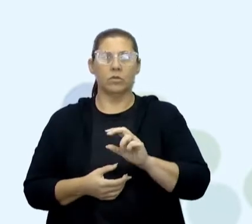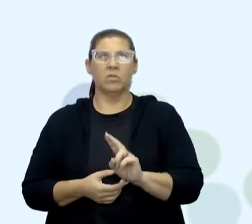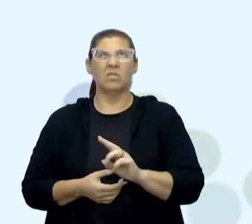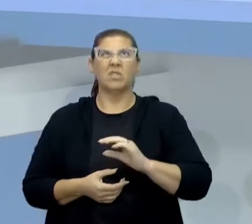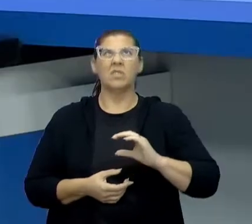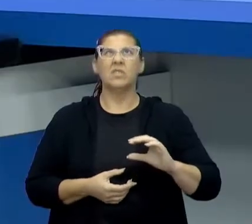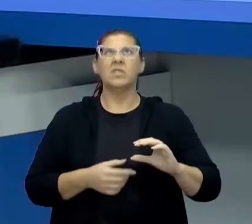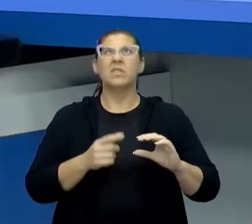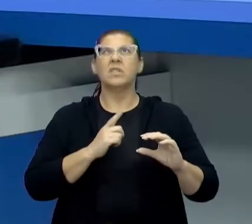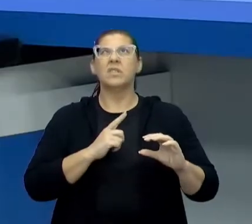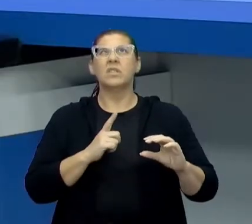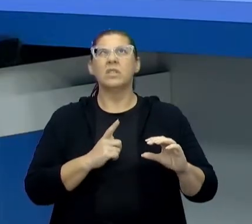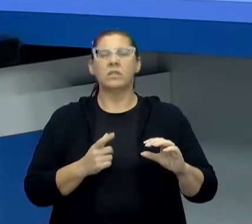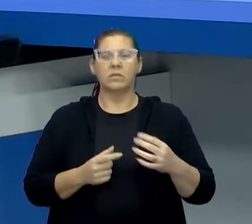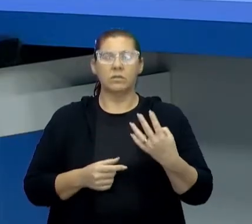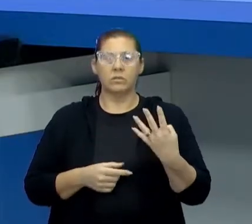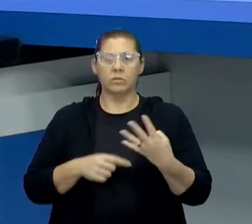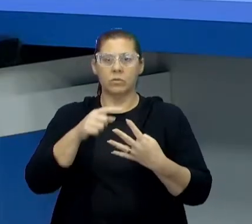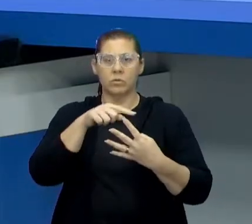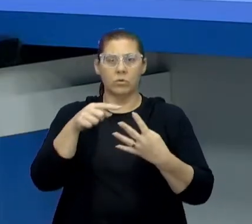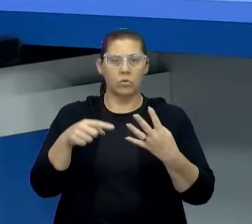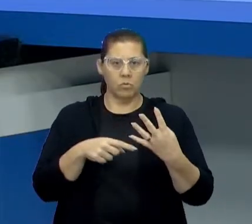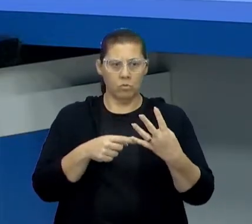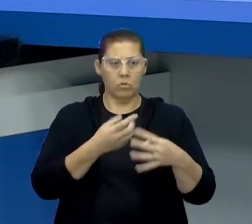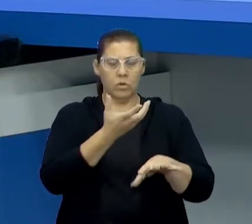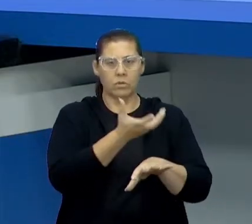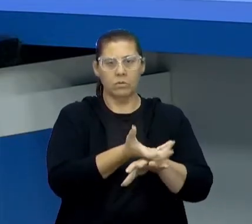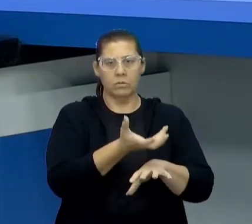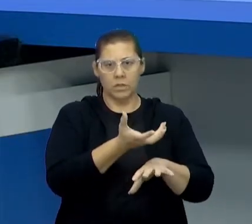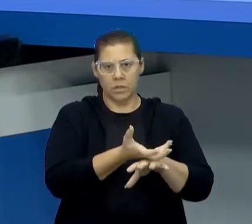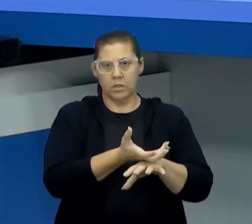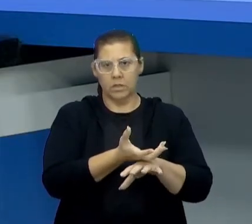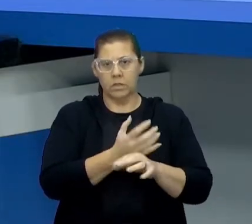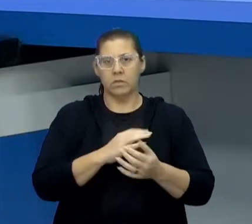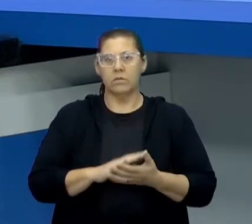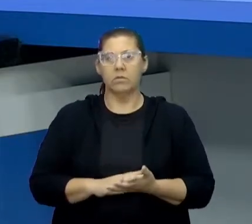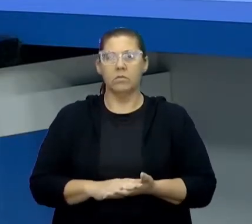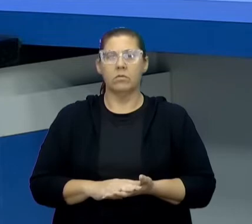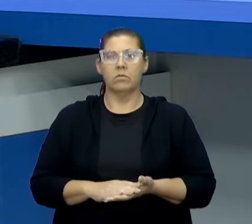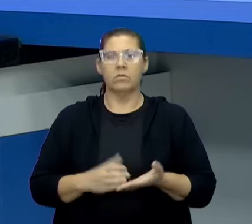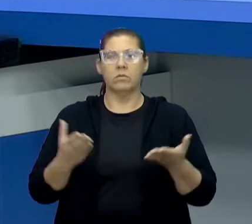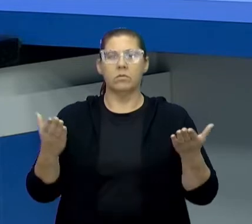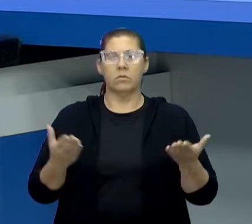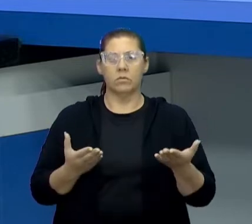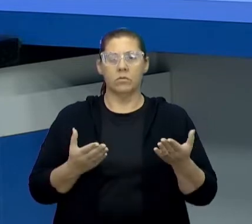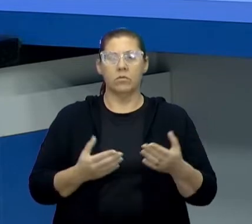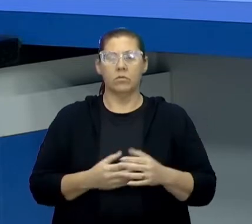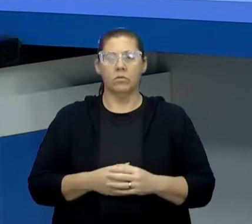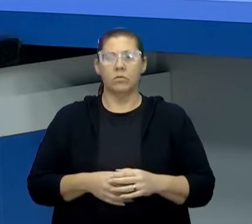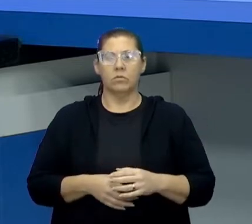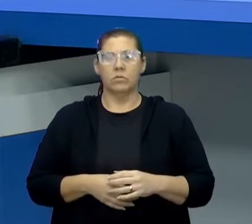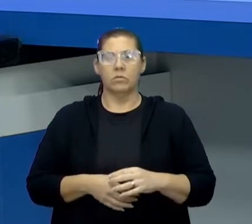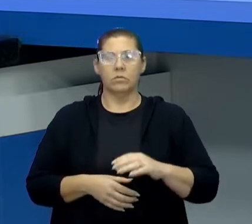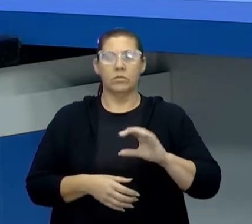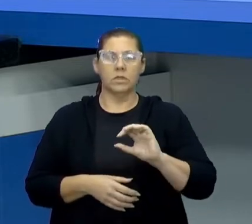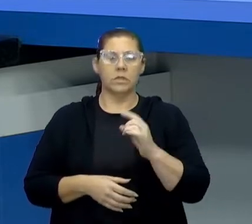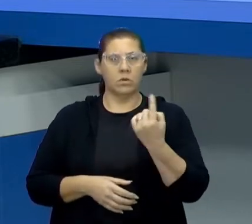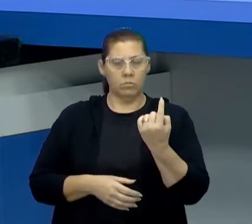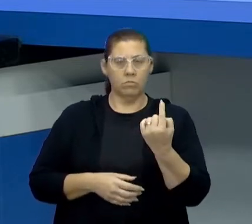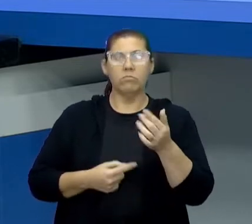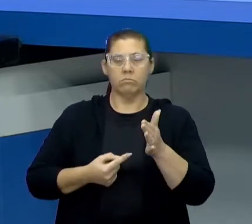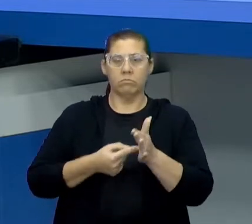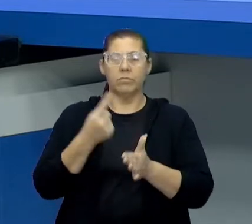unidade curricular, a gente tem quatro componentes e esse aí é correspondente ao C1, o primeiro